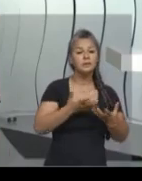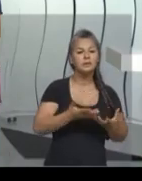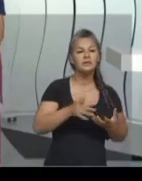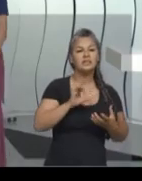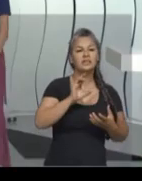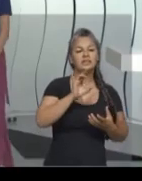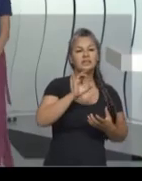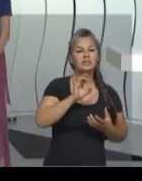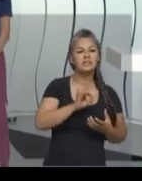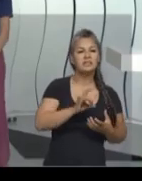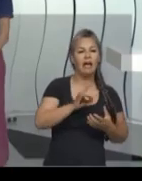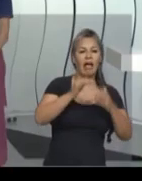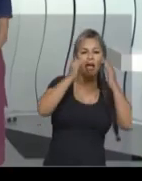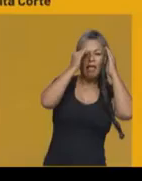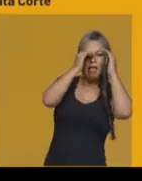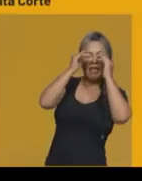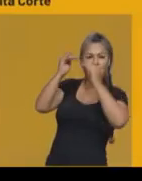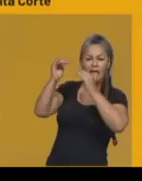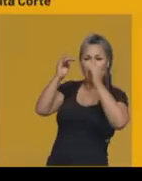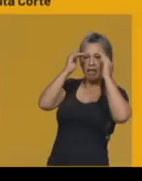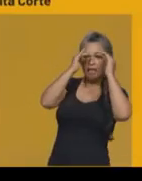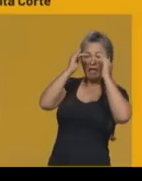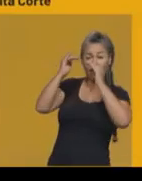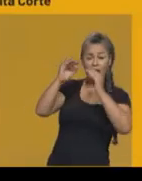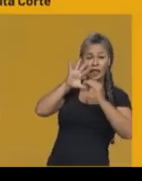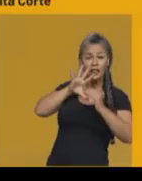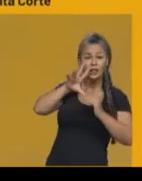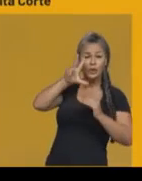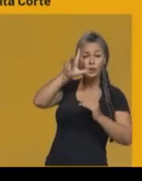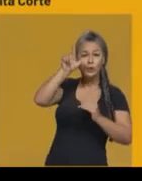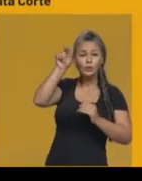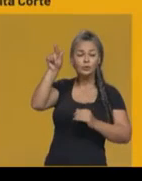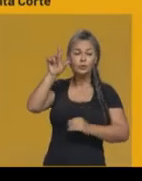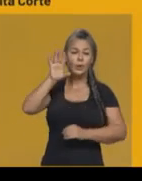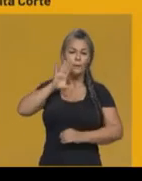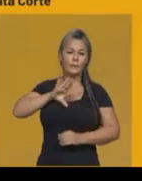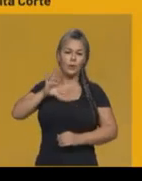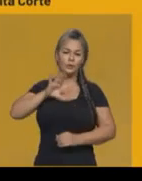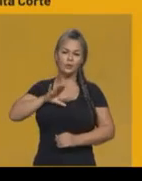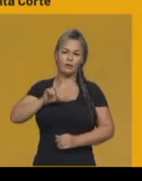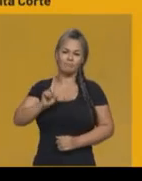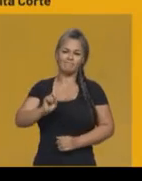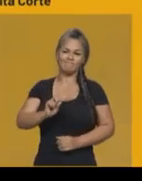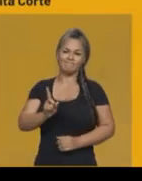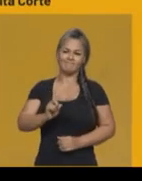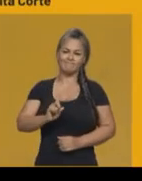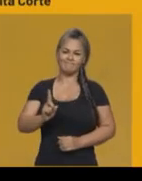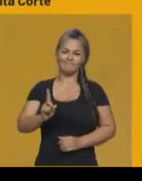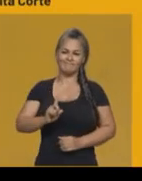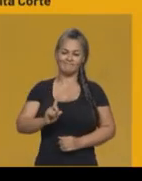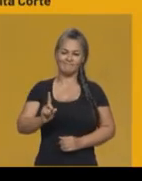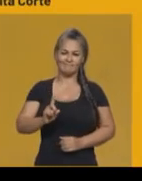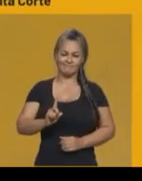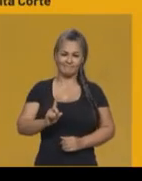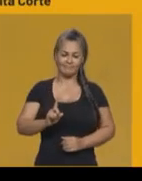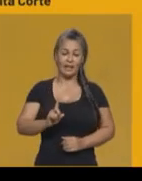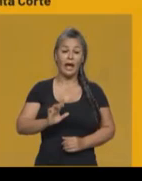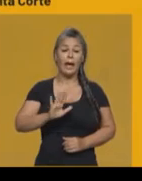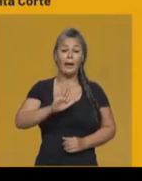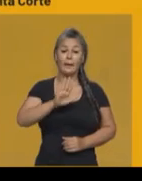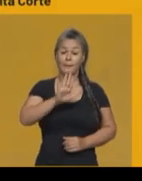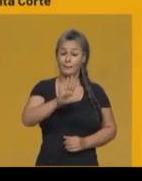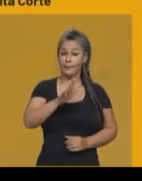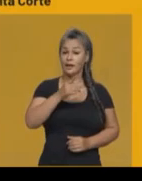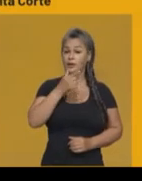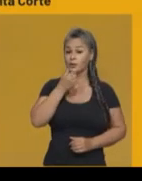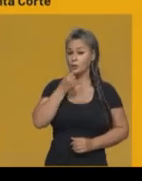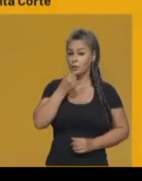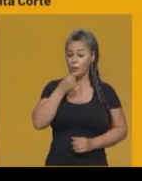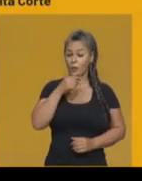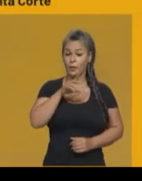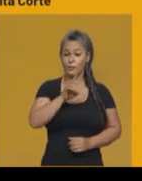Dom João VI criou três ministérios. O da Marinha,